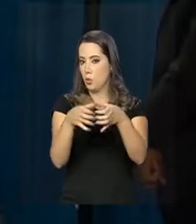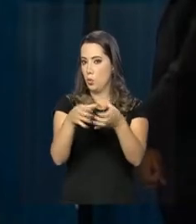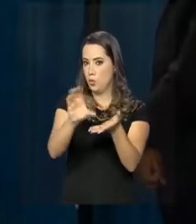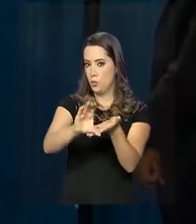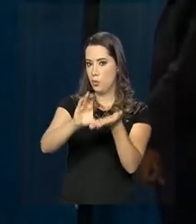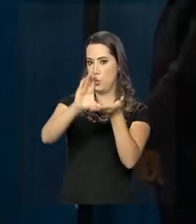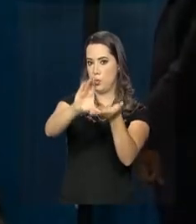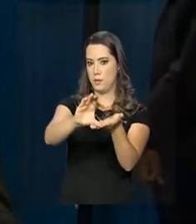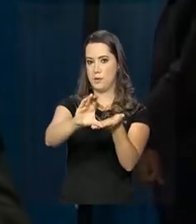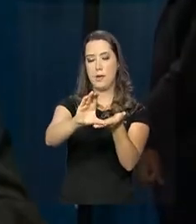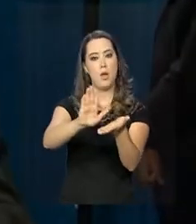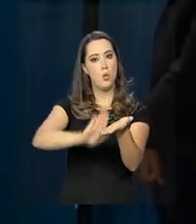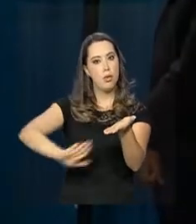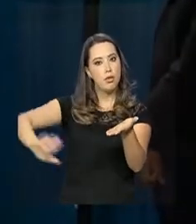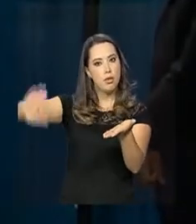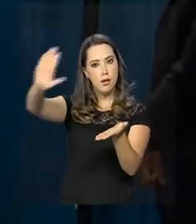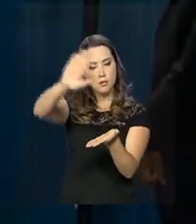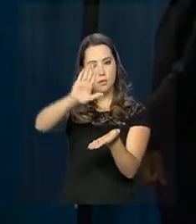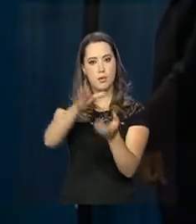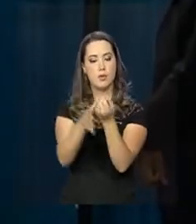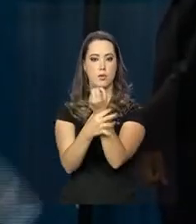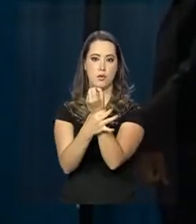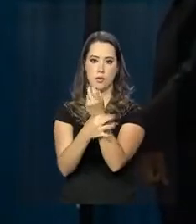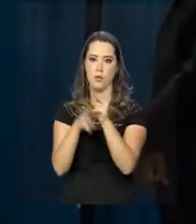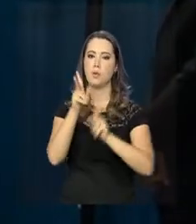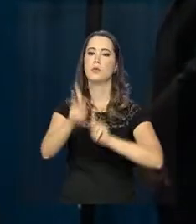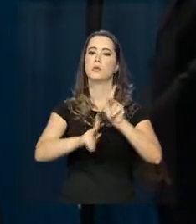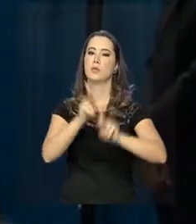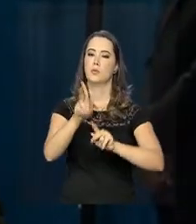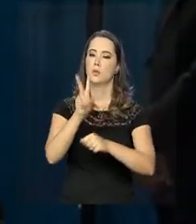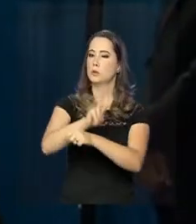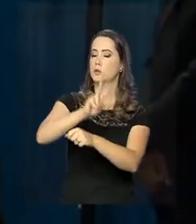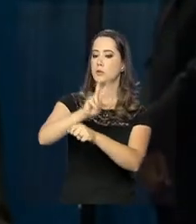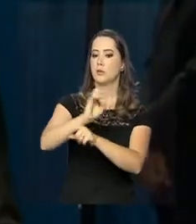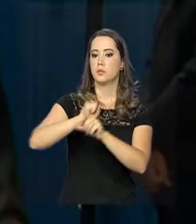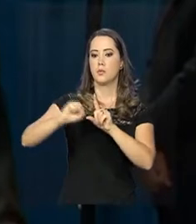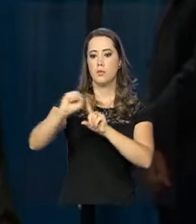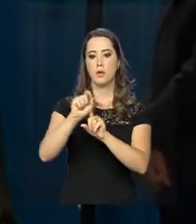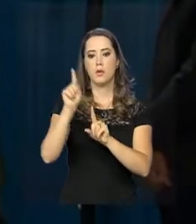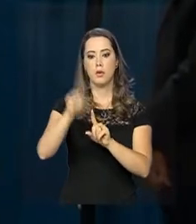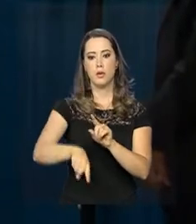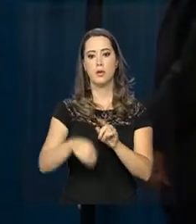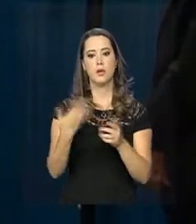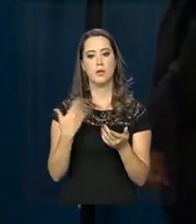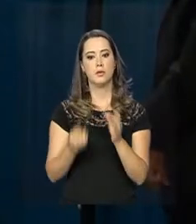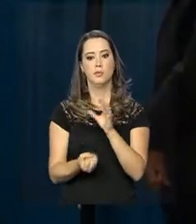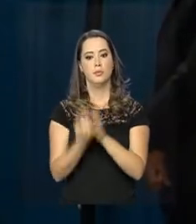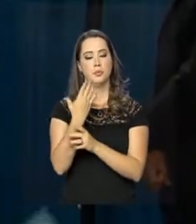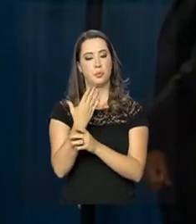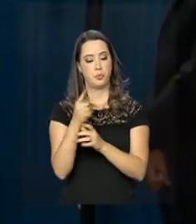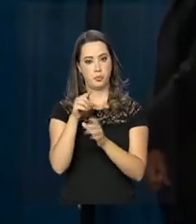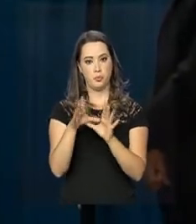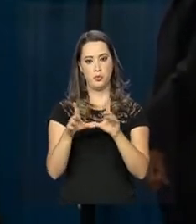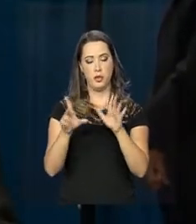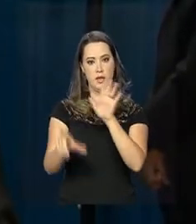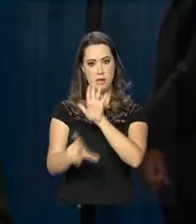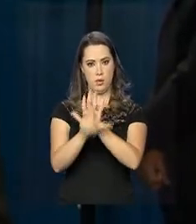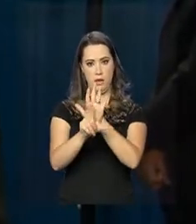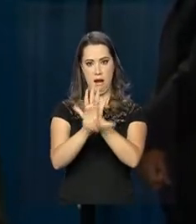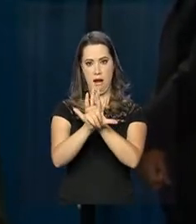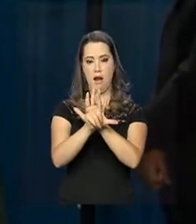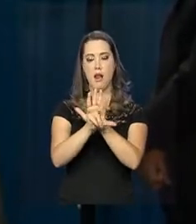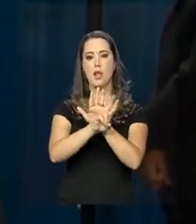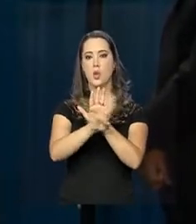Nacional de Segurança Pública e de Defesa Social, um dos instrumentos que estão previstos na lei que criou o SUSP, Sistema Único